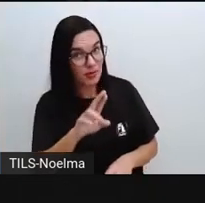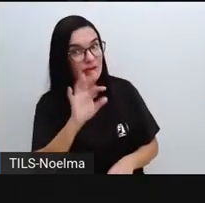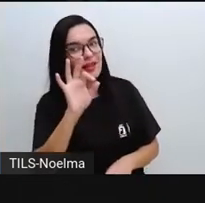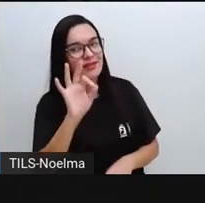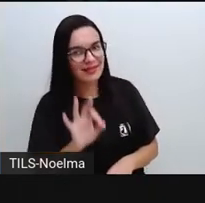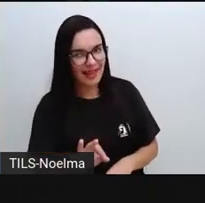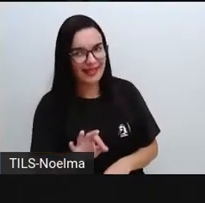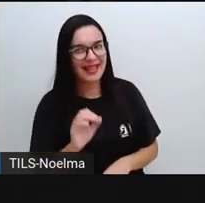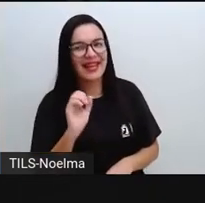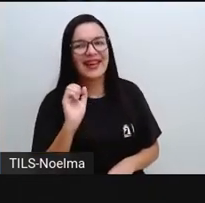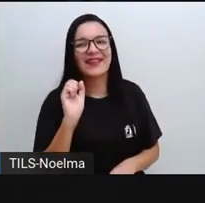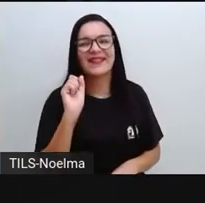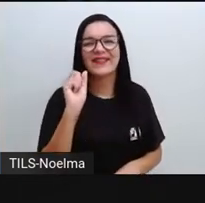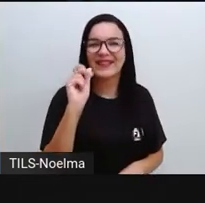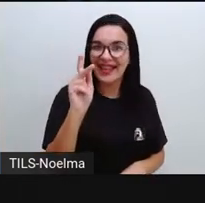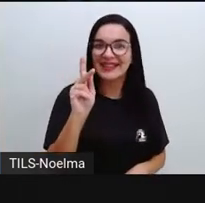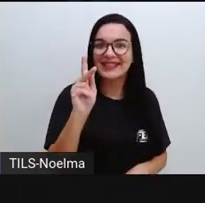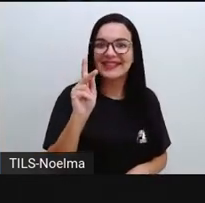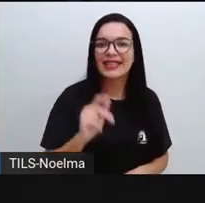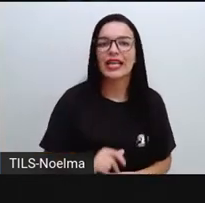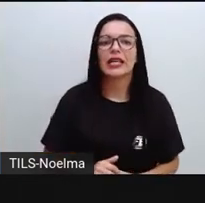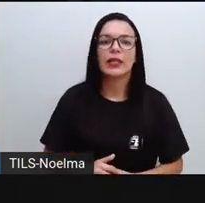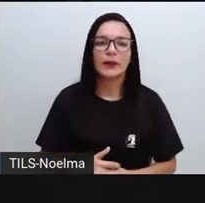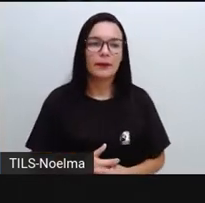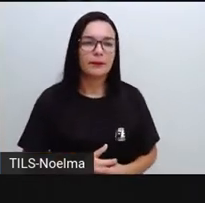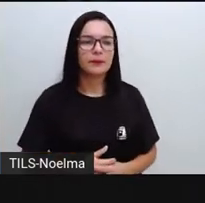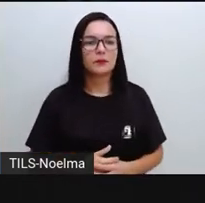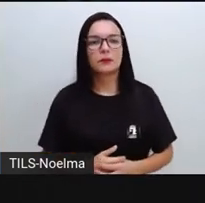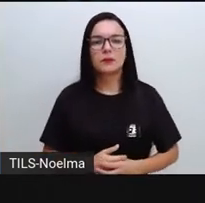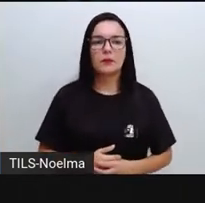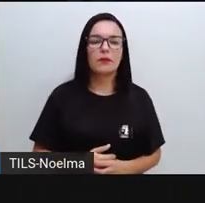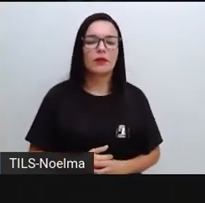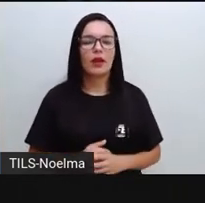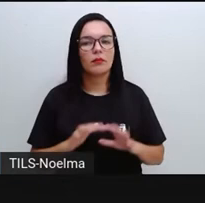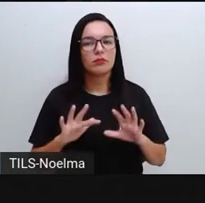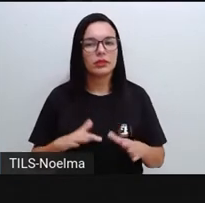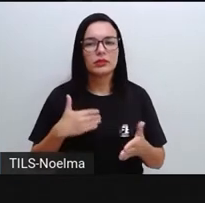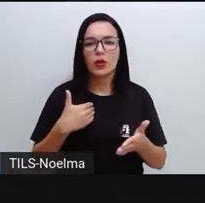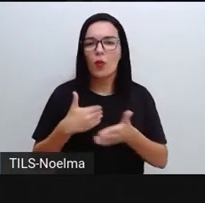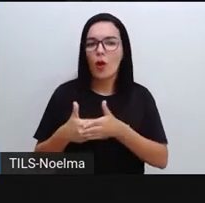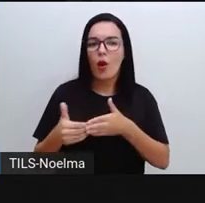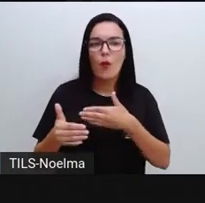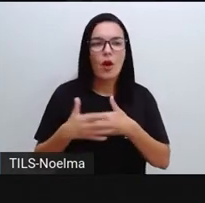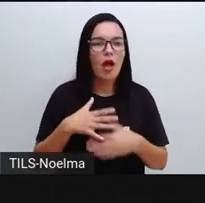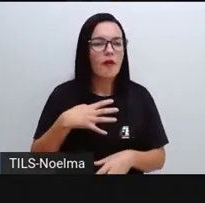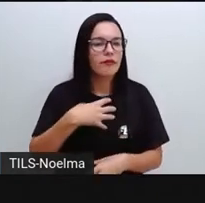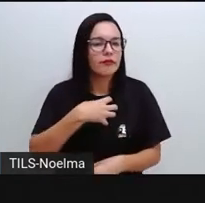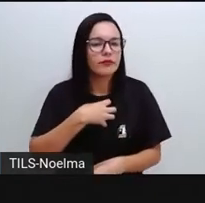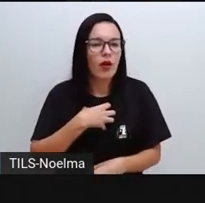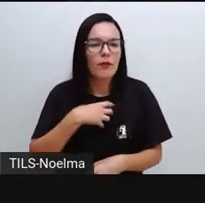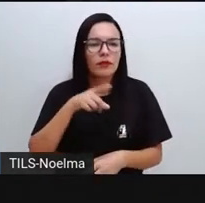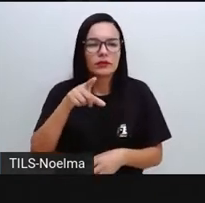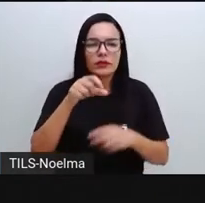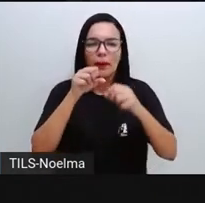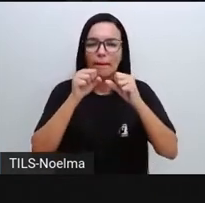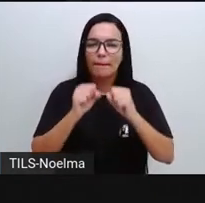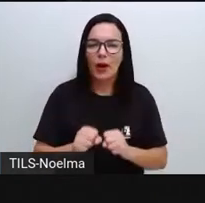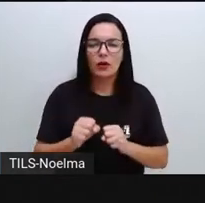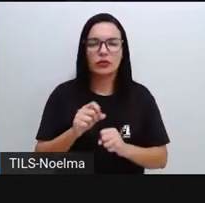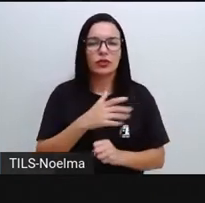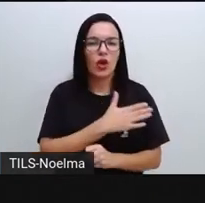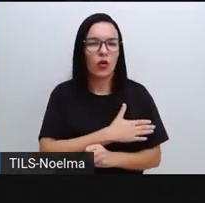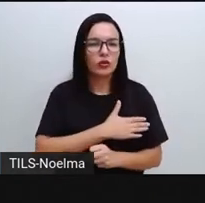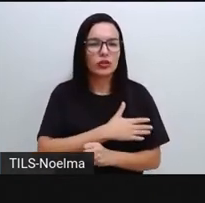probleminha, né? Descobrir ali o resultado. Mas você pode usar qualquer estratégia que você goste, que você